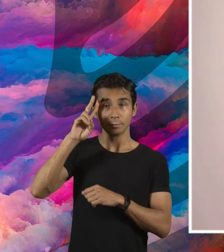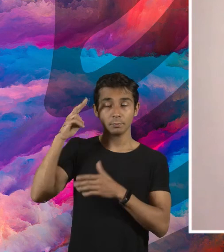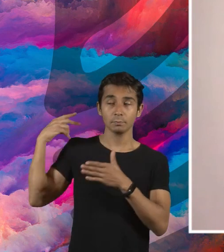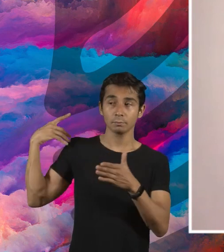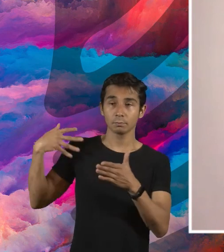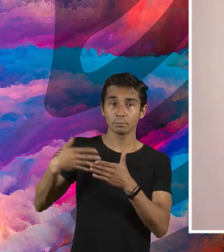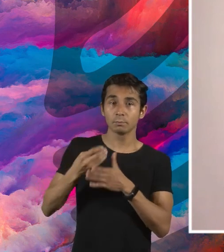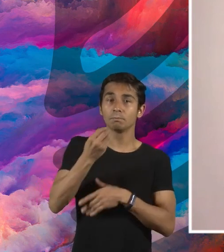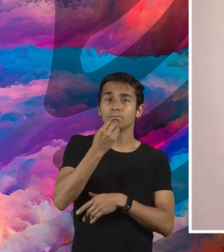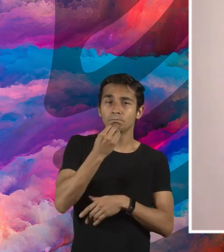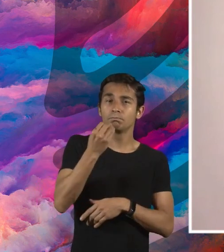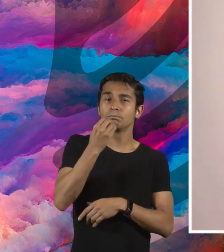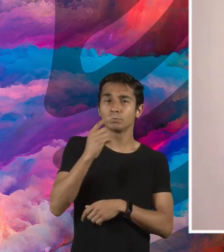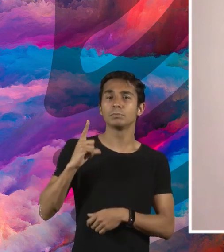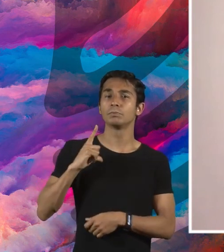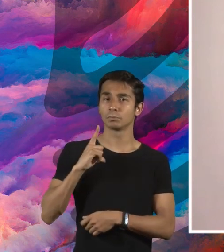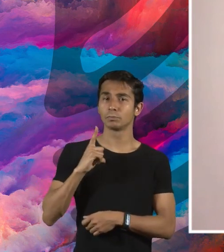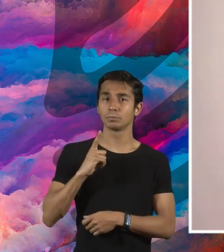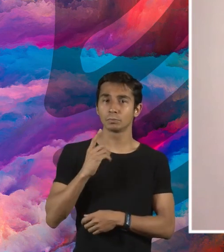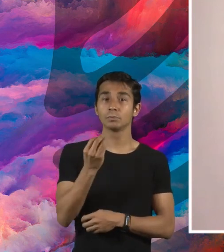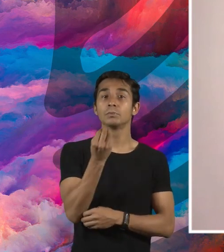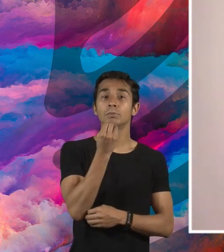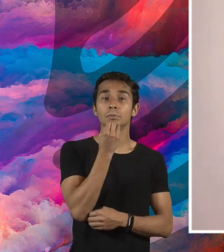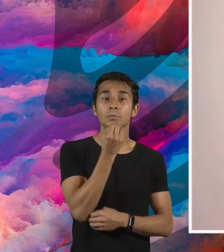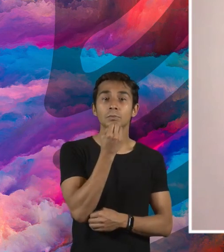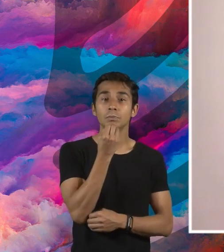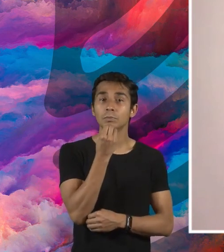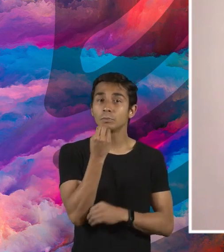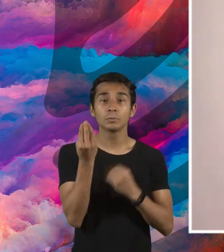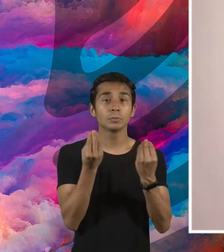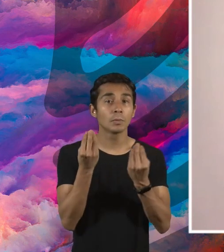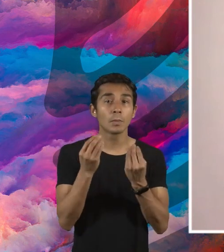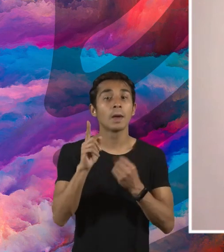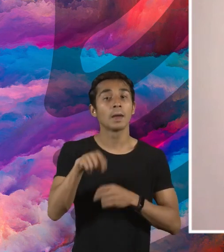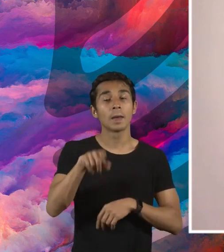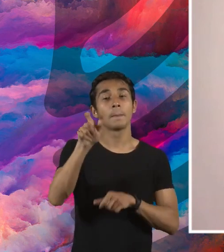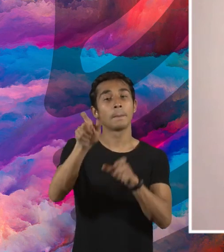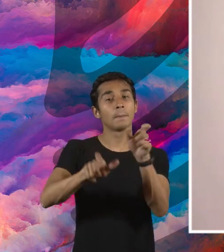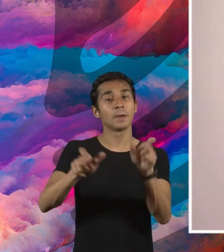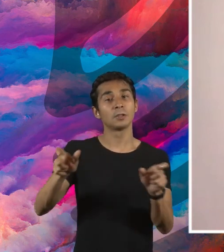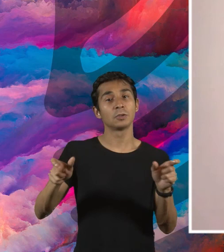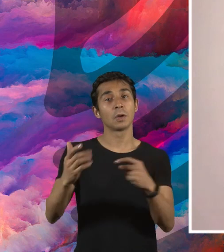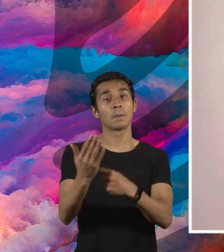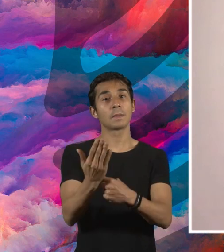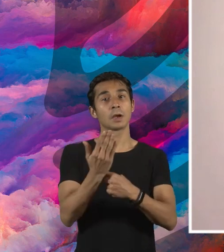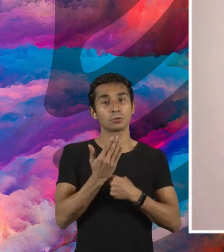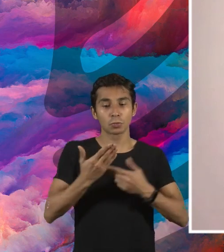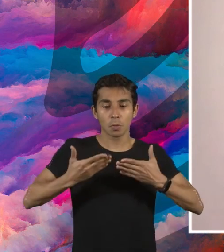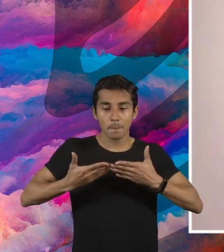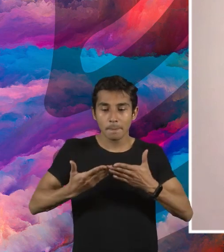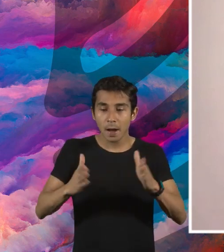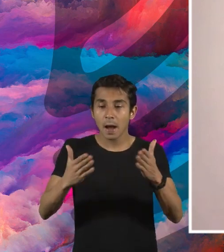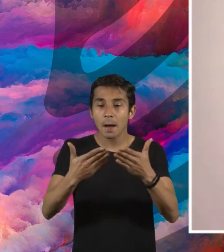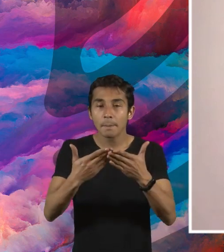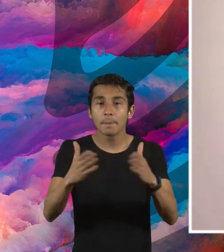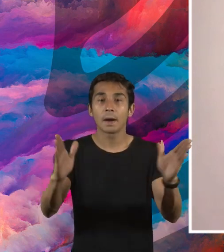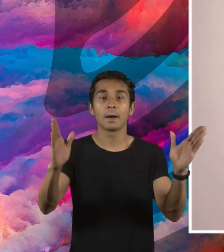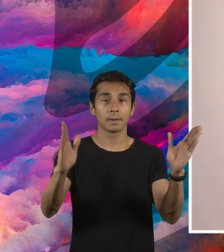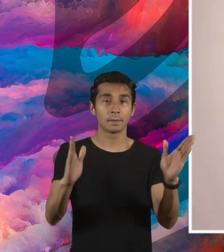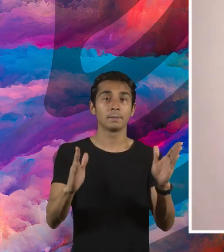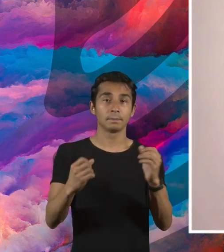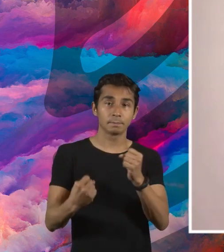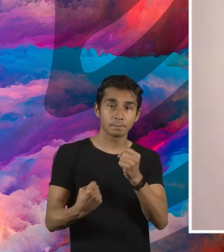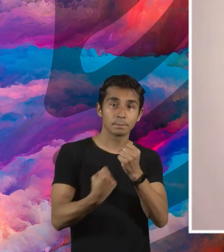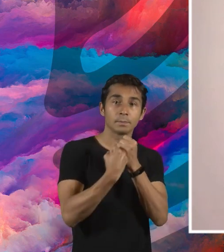oportunidades, as minhas oportunidades, elas me vieram através de pessoas que me abriram de alguma forma algumas portas e falaram assim, olha, eu vou te ajudar,